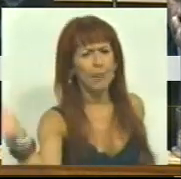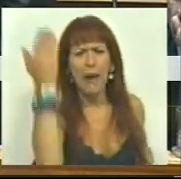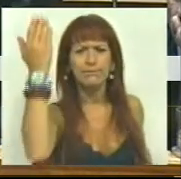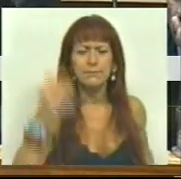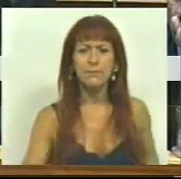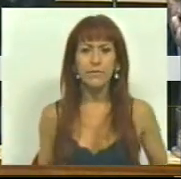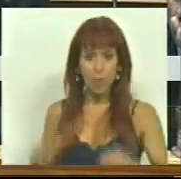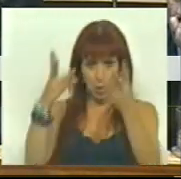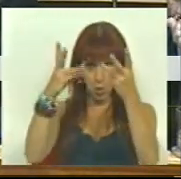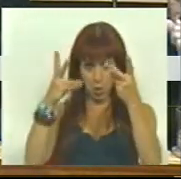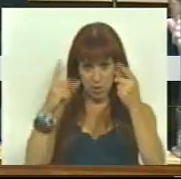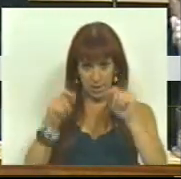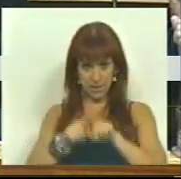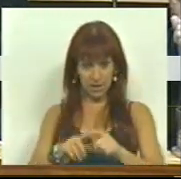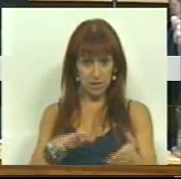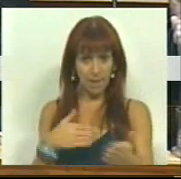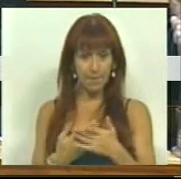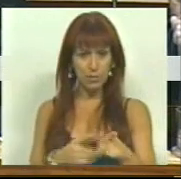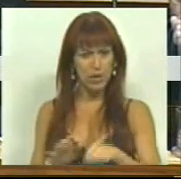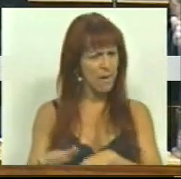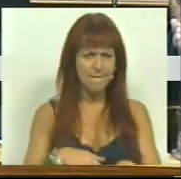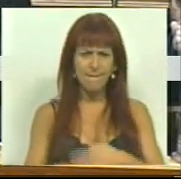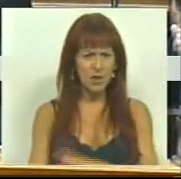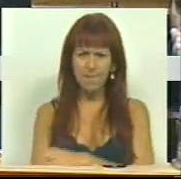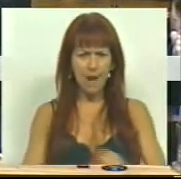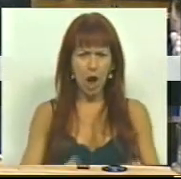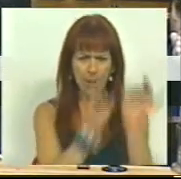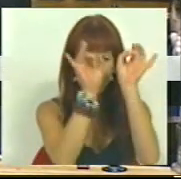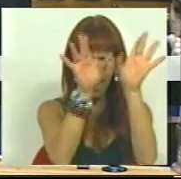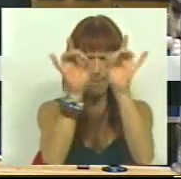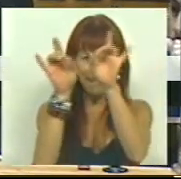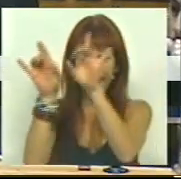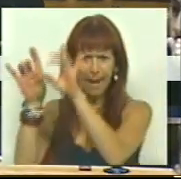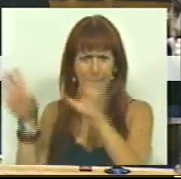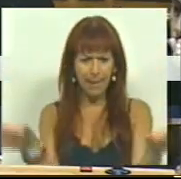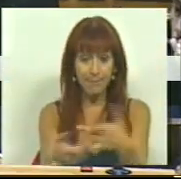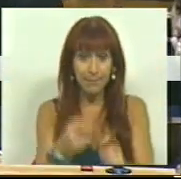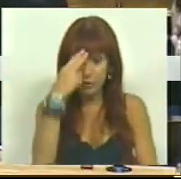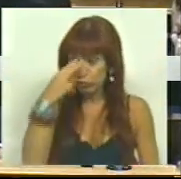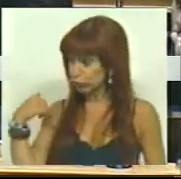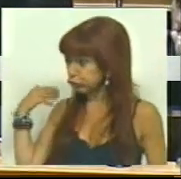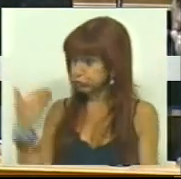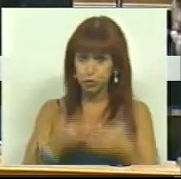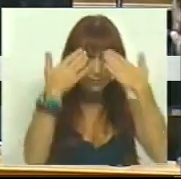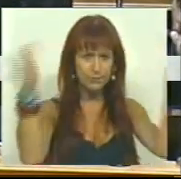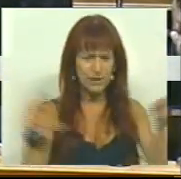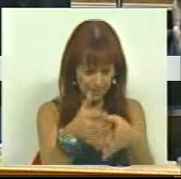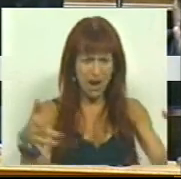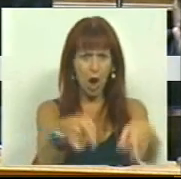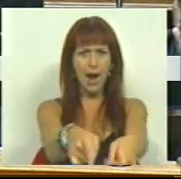Um orçamento que se propõe fazer o maior despedimento coletivo da nossa história democrática.